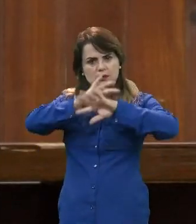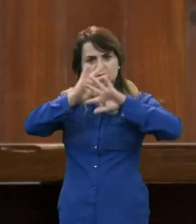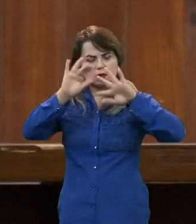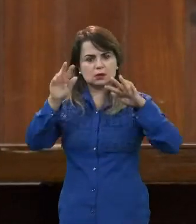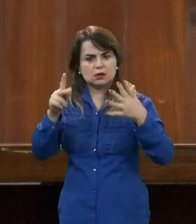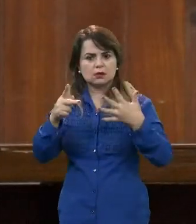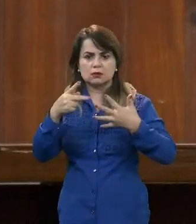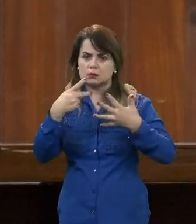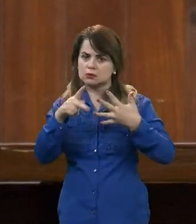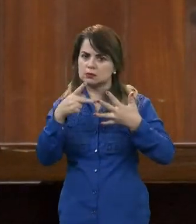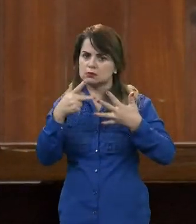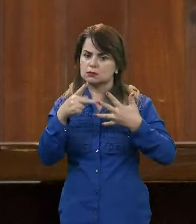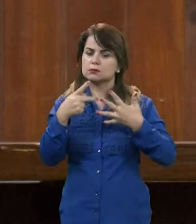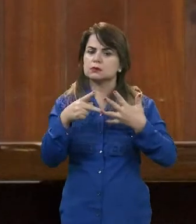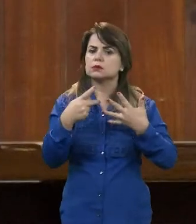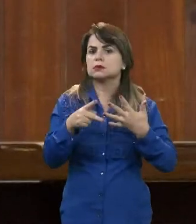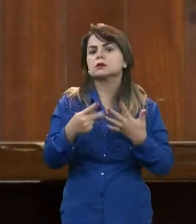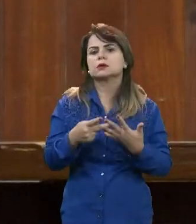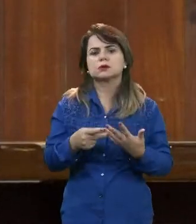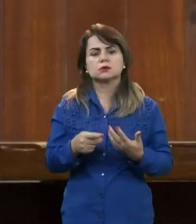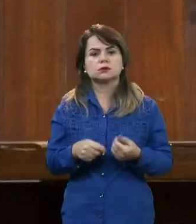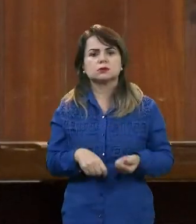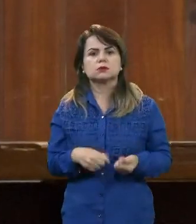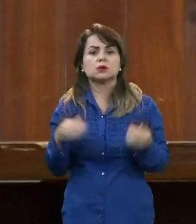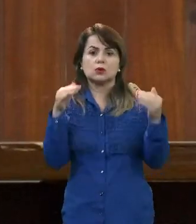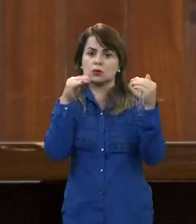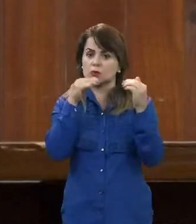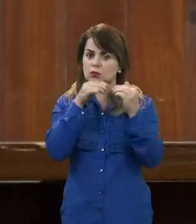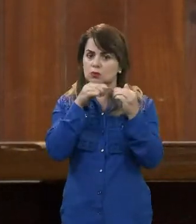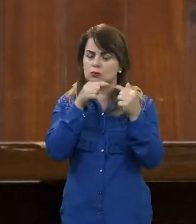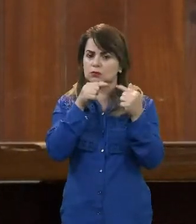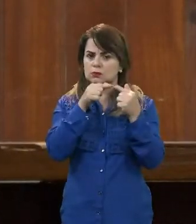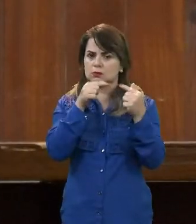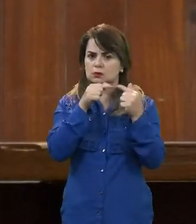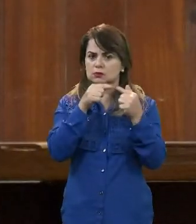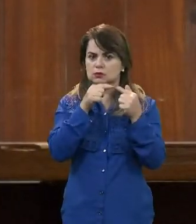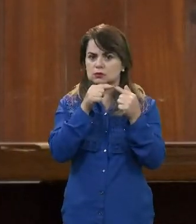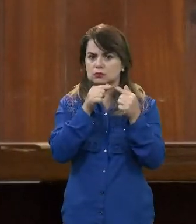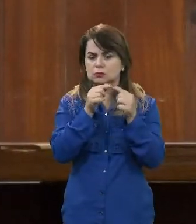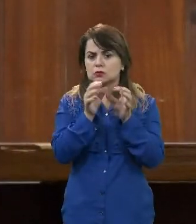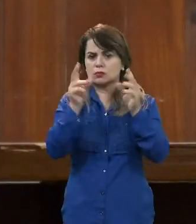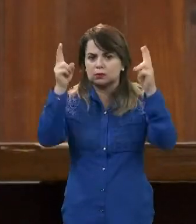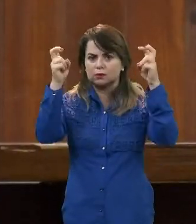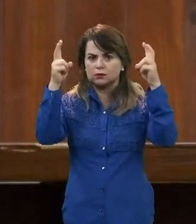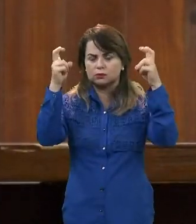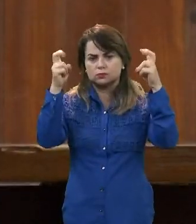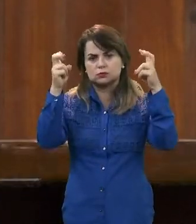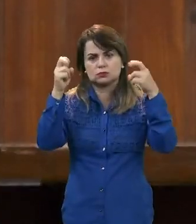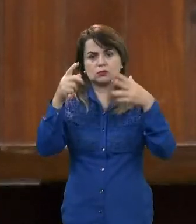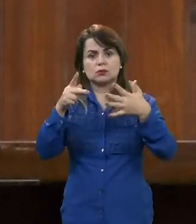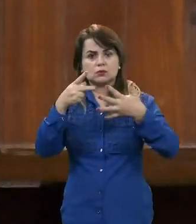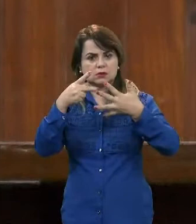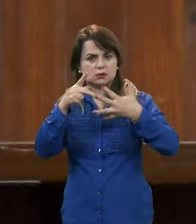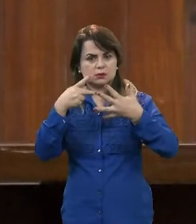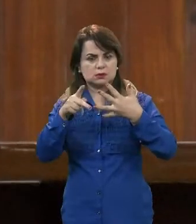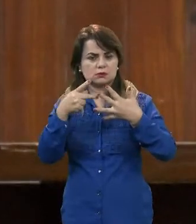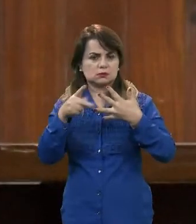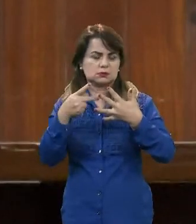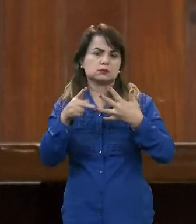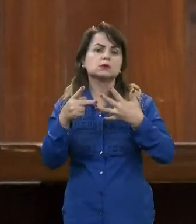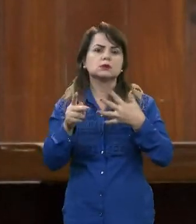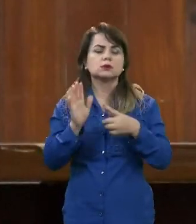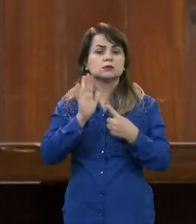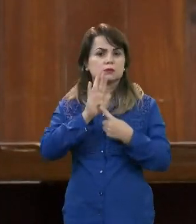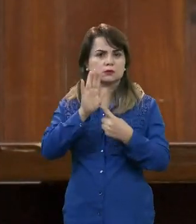forma como o processo tem sido tratado nesse momento de forma bastante transparente, né, diante daquilo